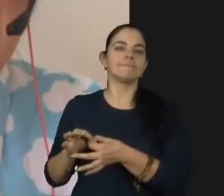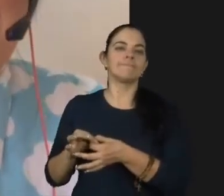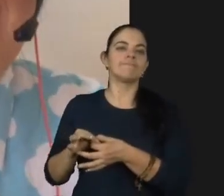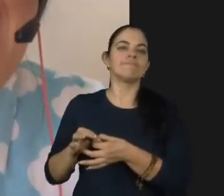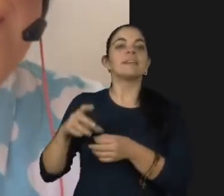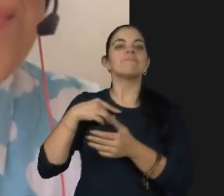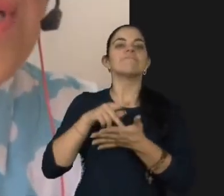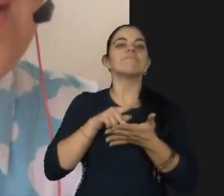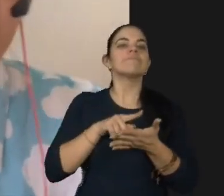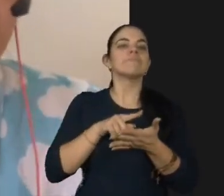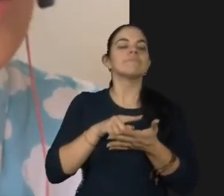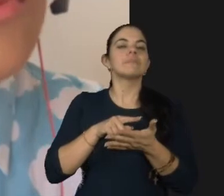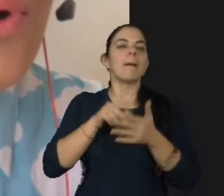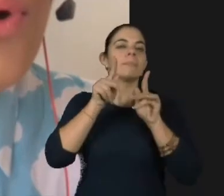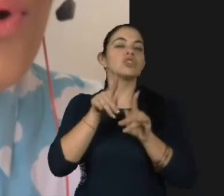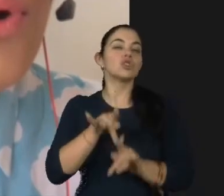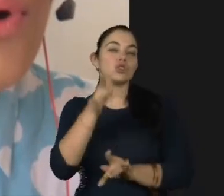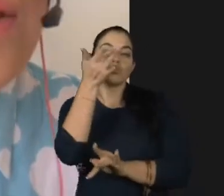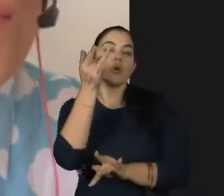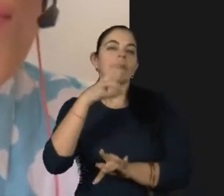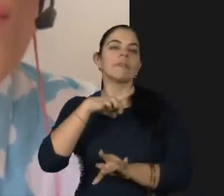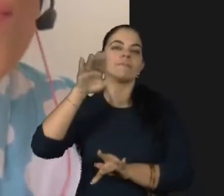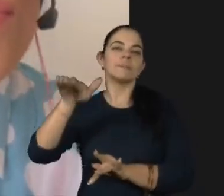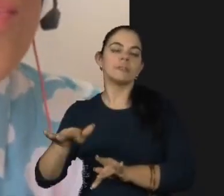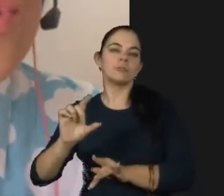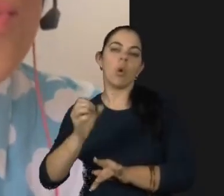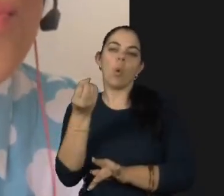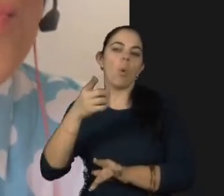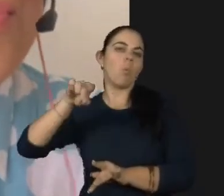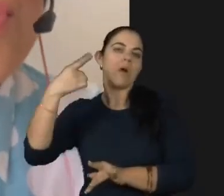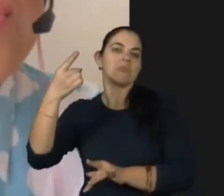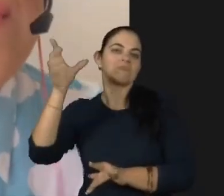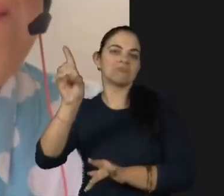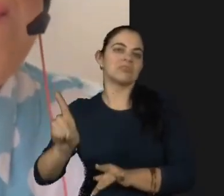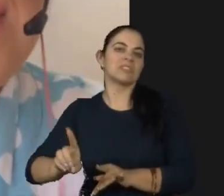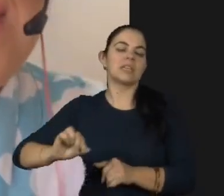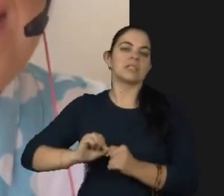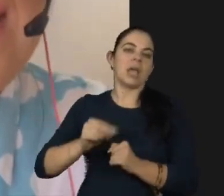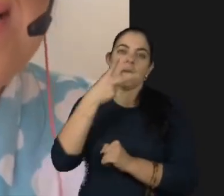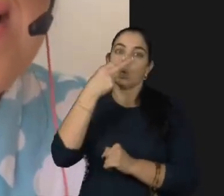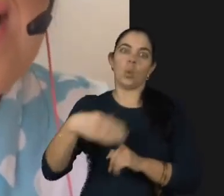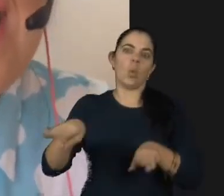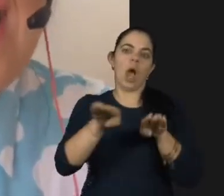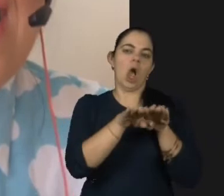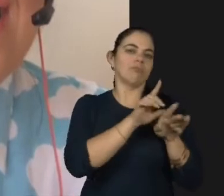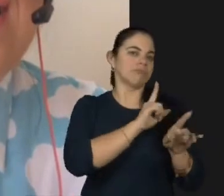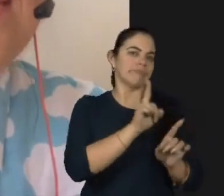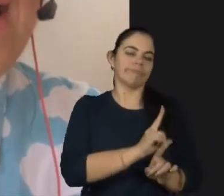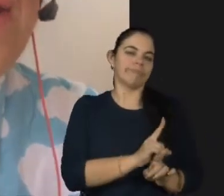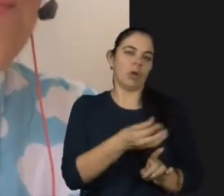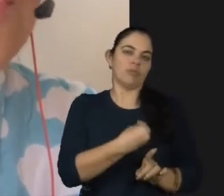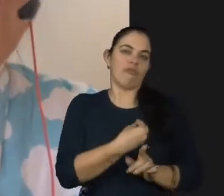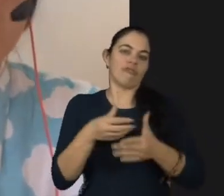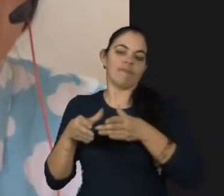sempre a pessoa que tem nanismo ou a pessoa que tem outro tipo de deficiência, ela tem um estilo de vida parecido com o seu. Sim. Assim como uma